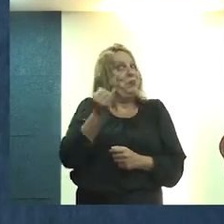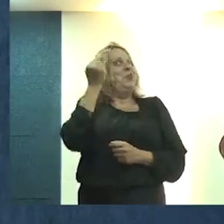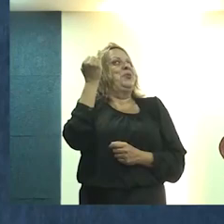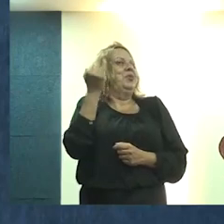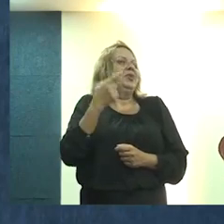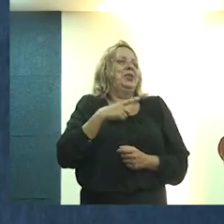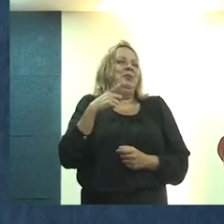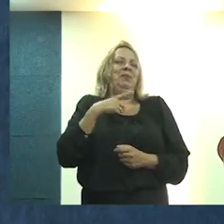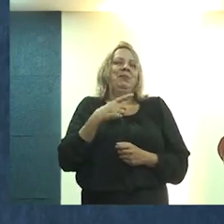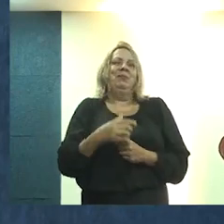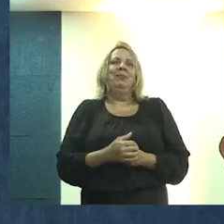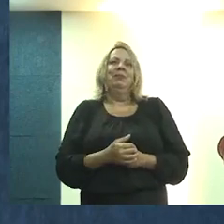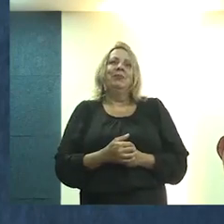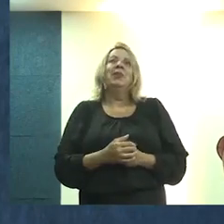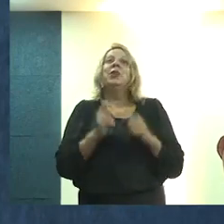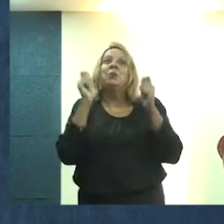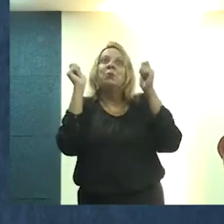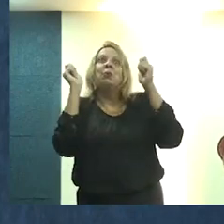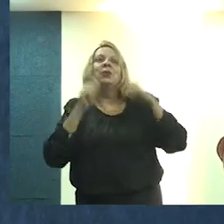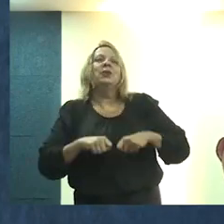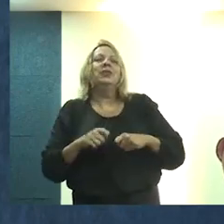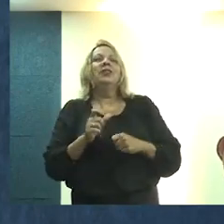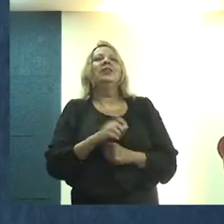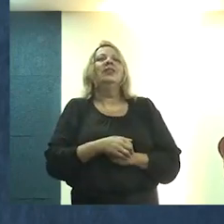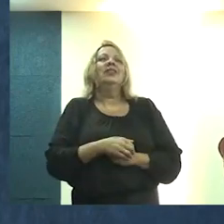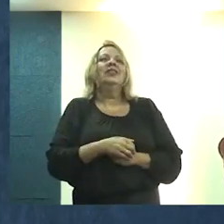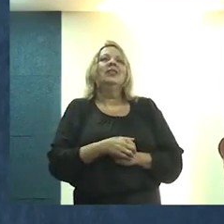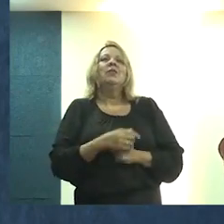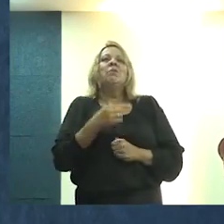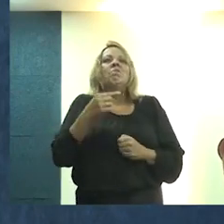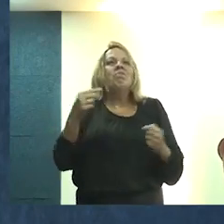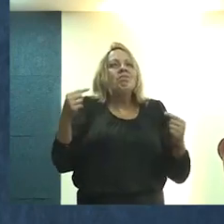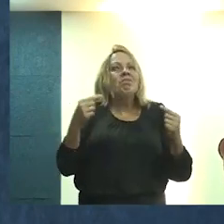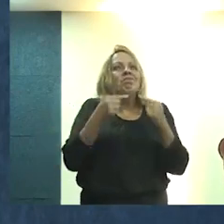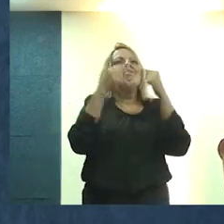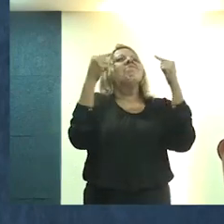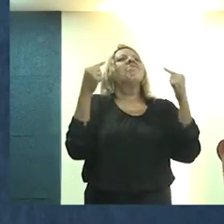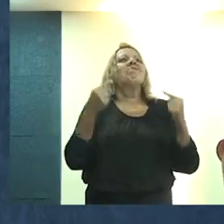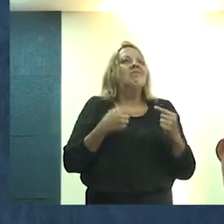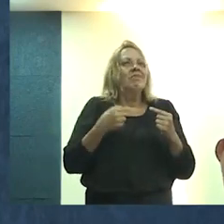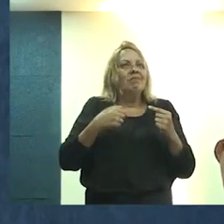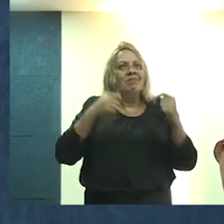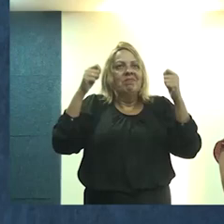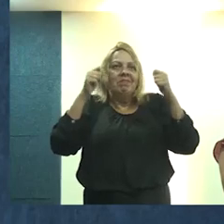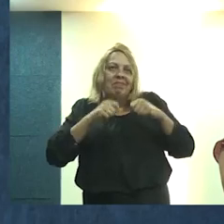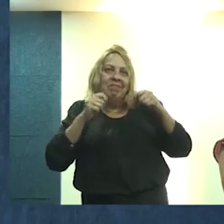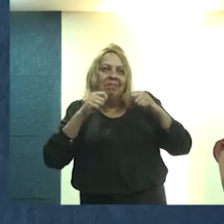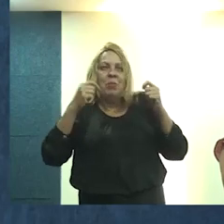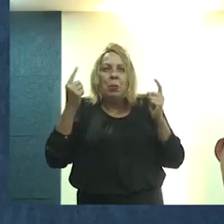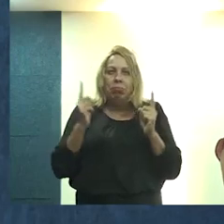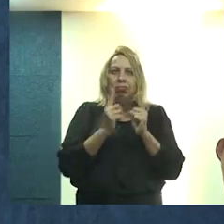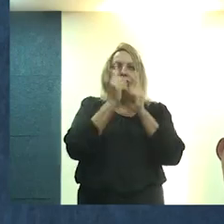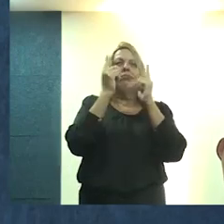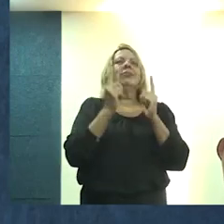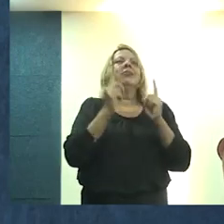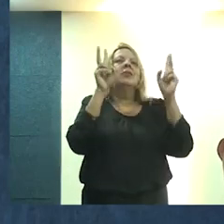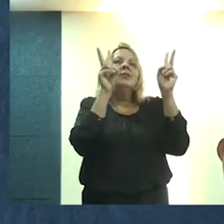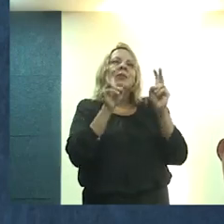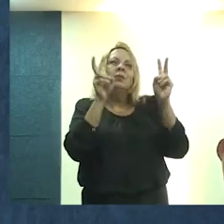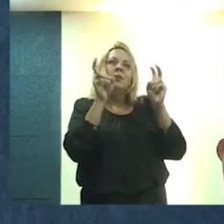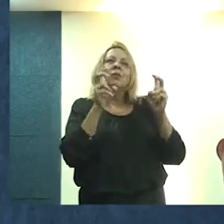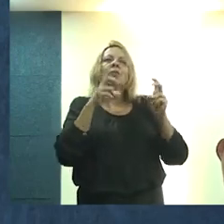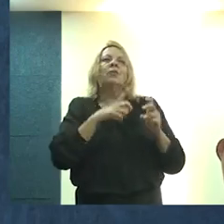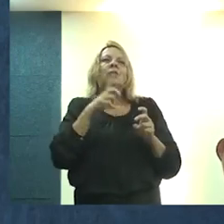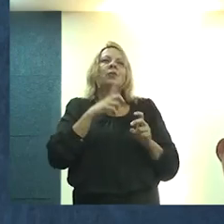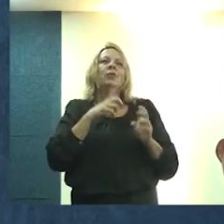aproveitar esse potencial de proximidade para a gente aproximar o tema,